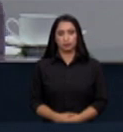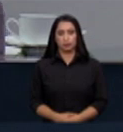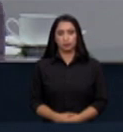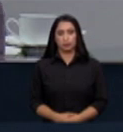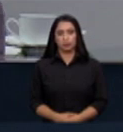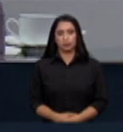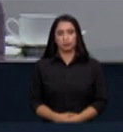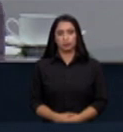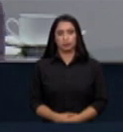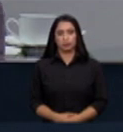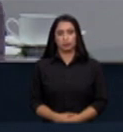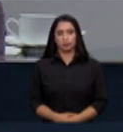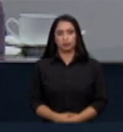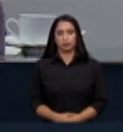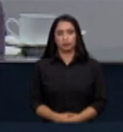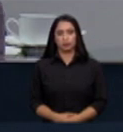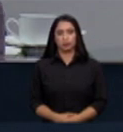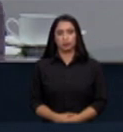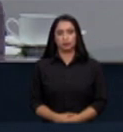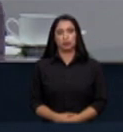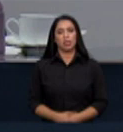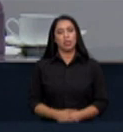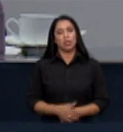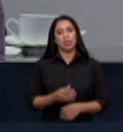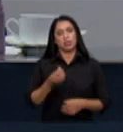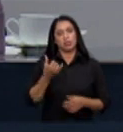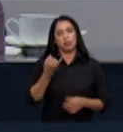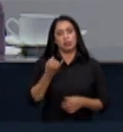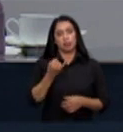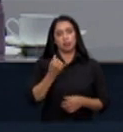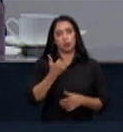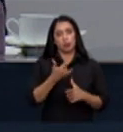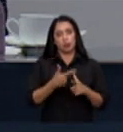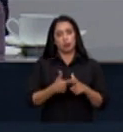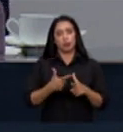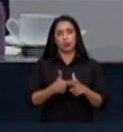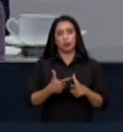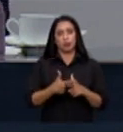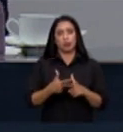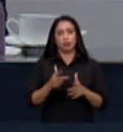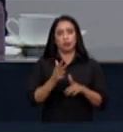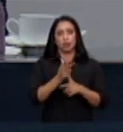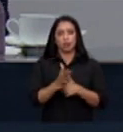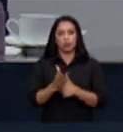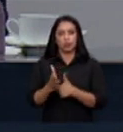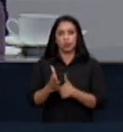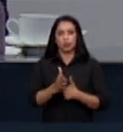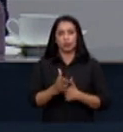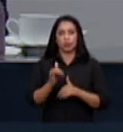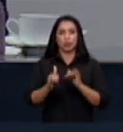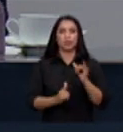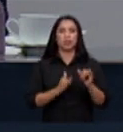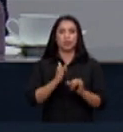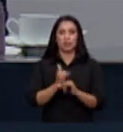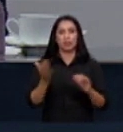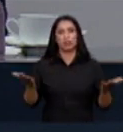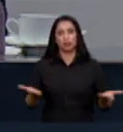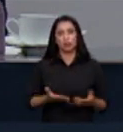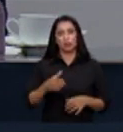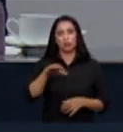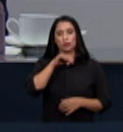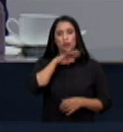prejuízo na exibição do filme em razão infelizmente da má qualidade da internet hoje